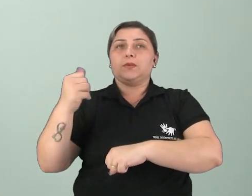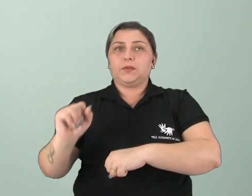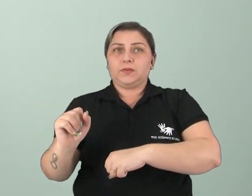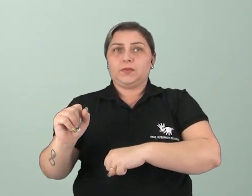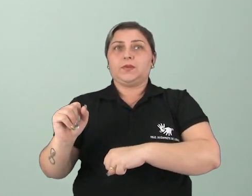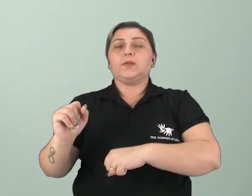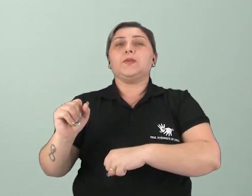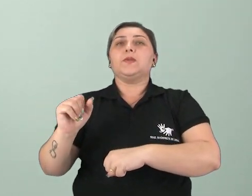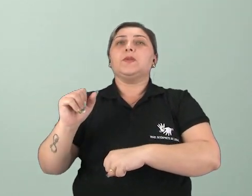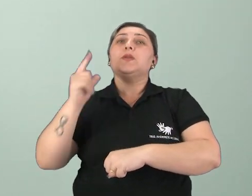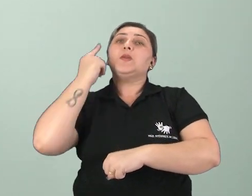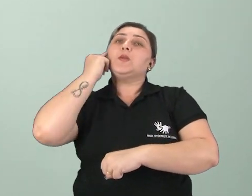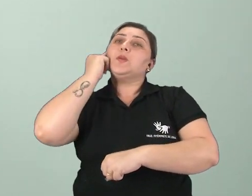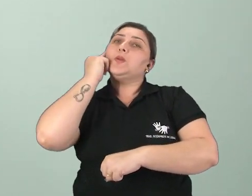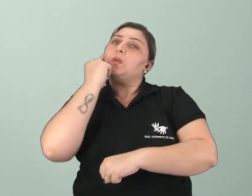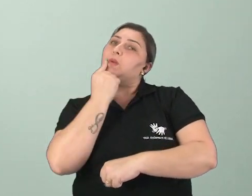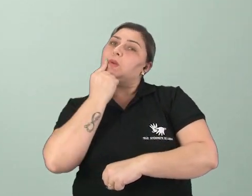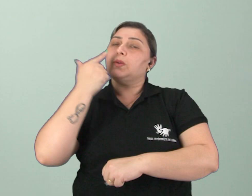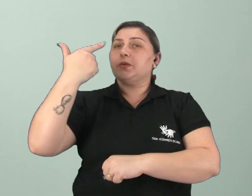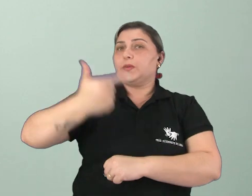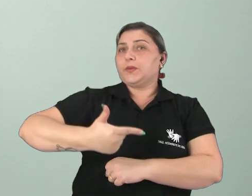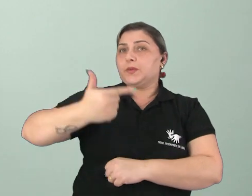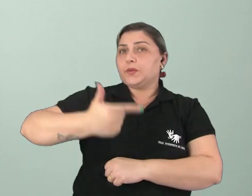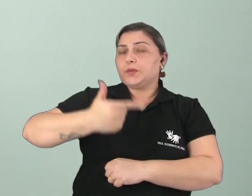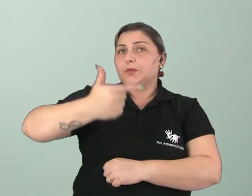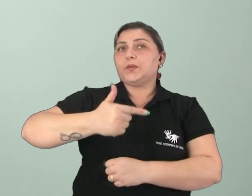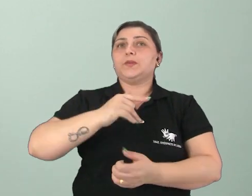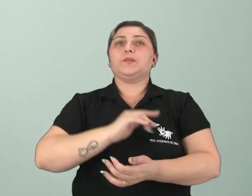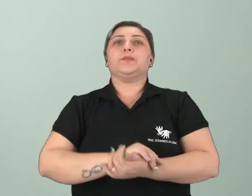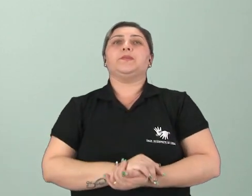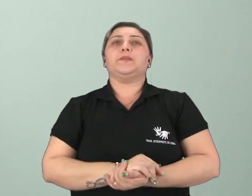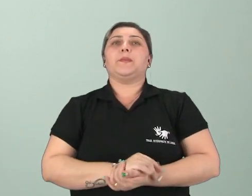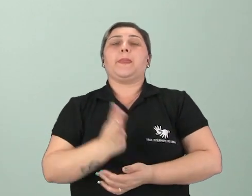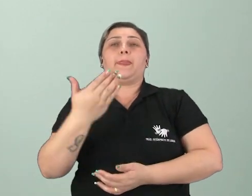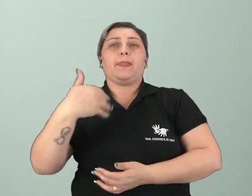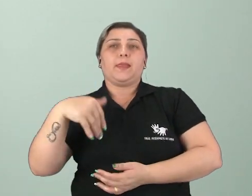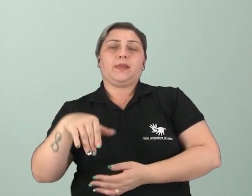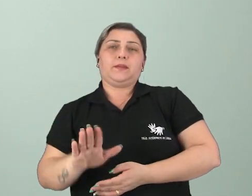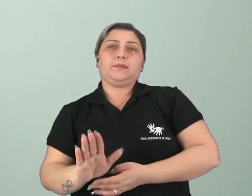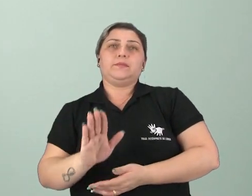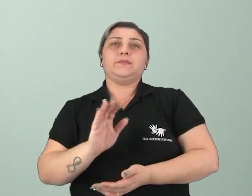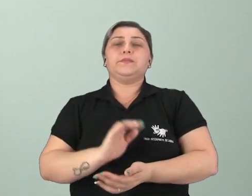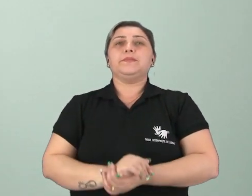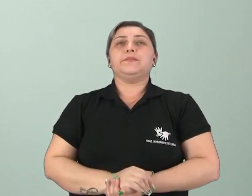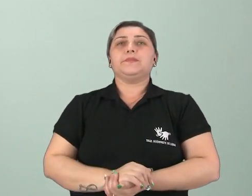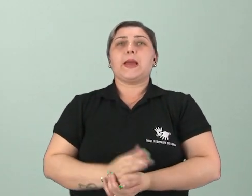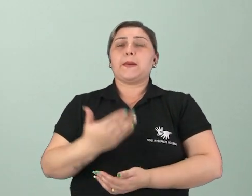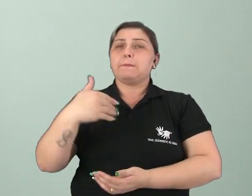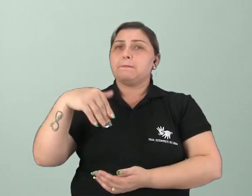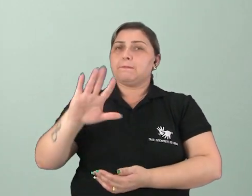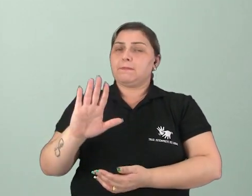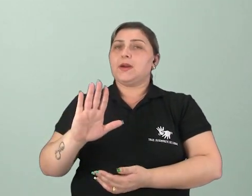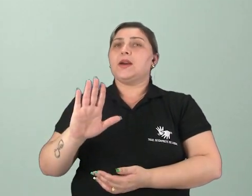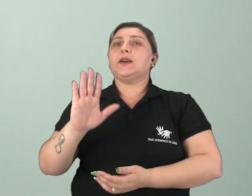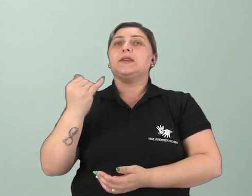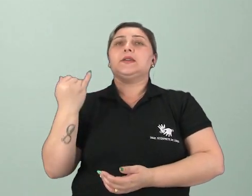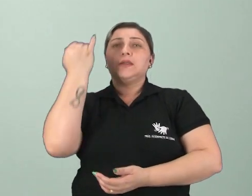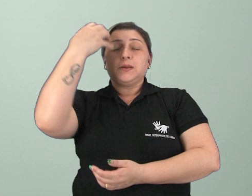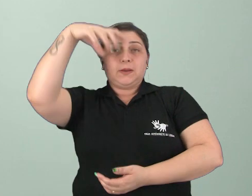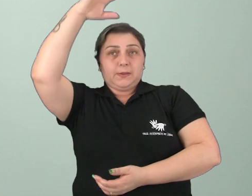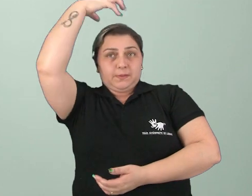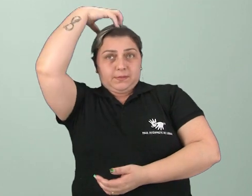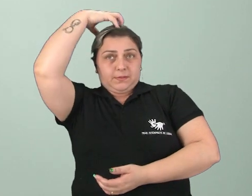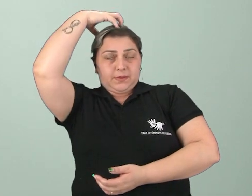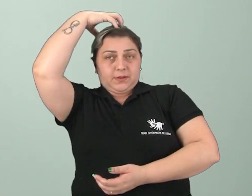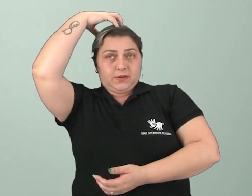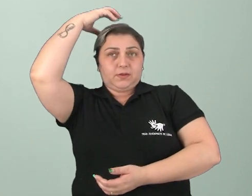reinado de Dom Pedro II, certo? Que foi um dos maiores e mais grandes, ilustres